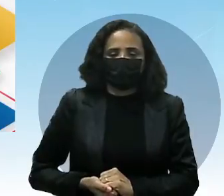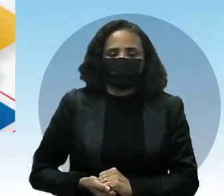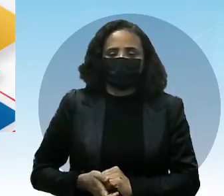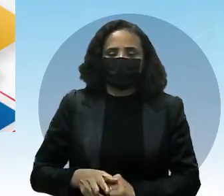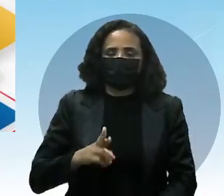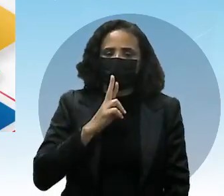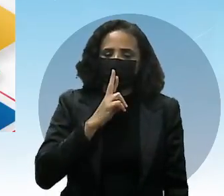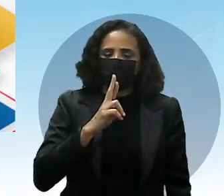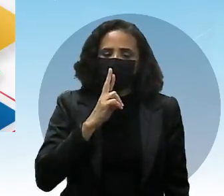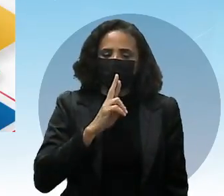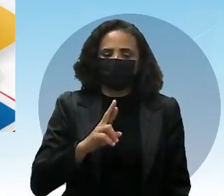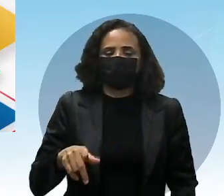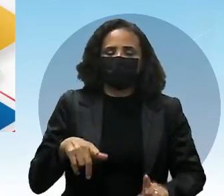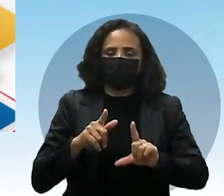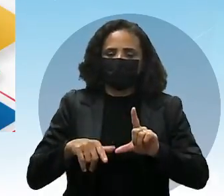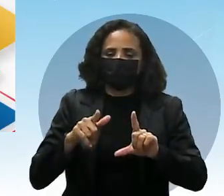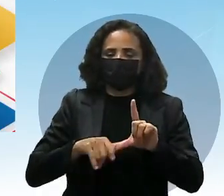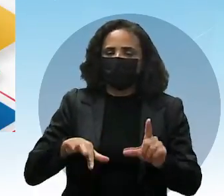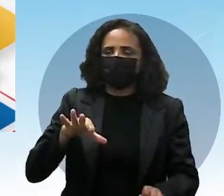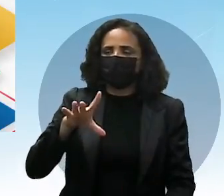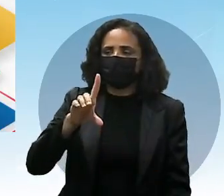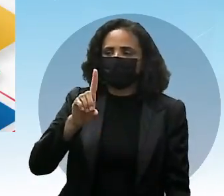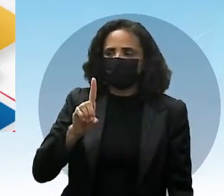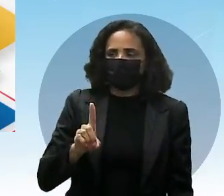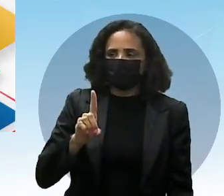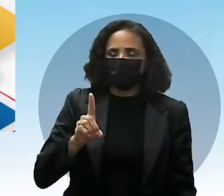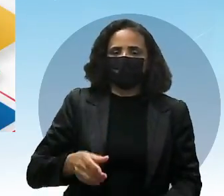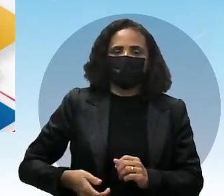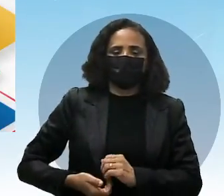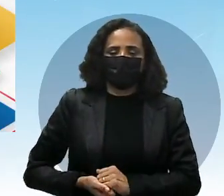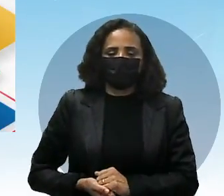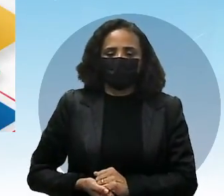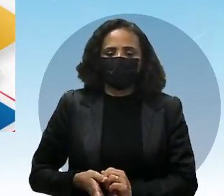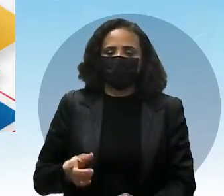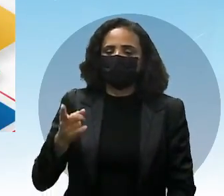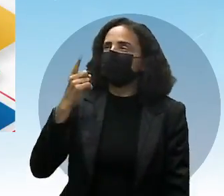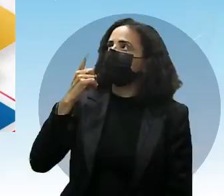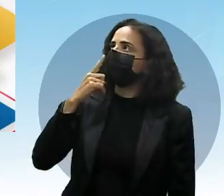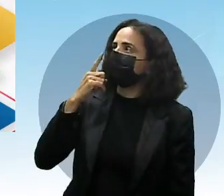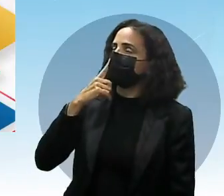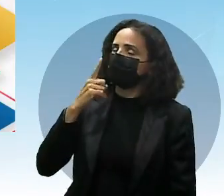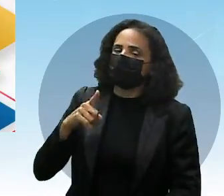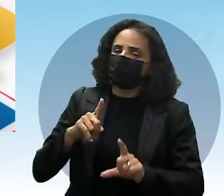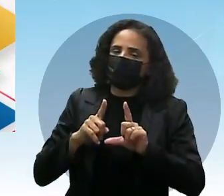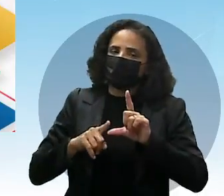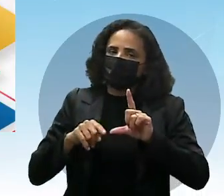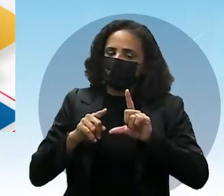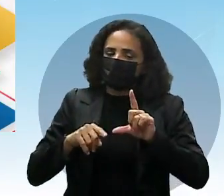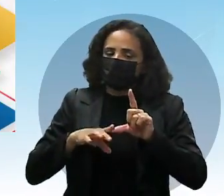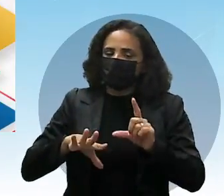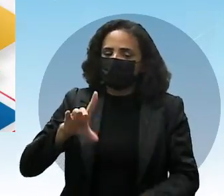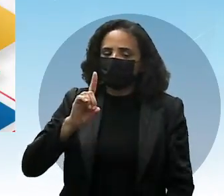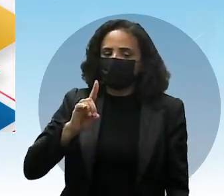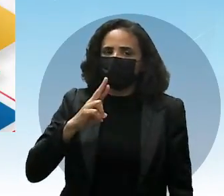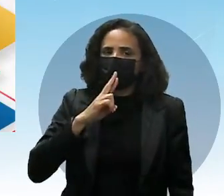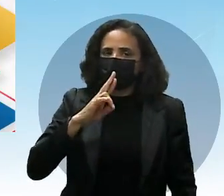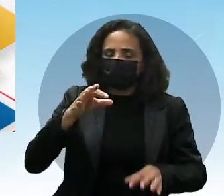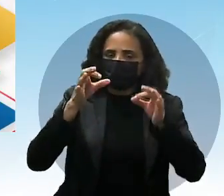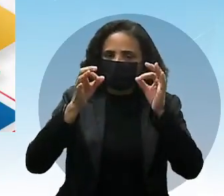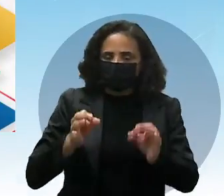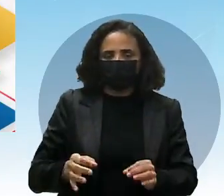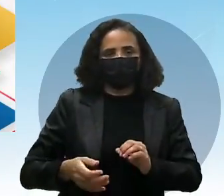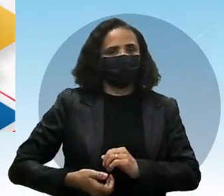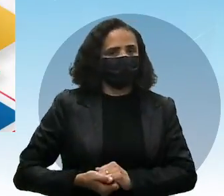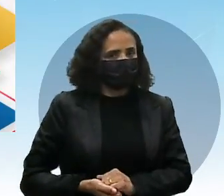Por isso que a resposta é a letra D Ele é negligente e é pouco produtivo em seu local de trabalho Que no